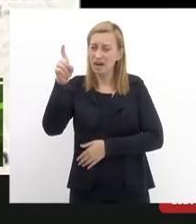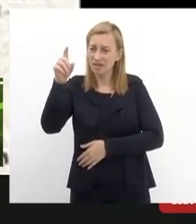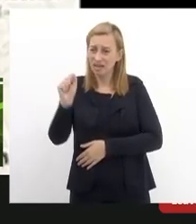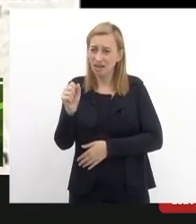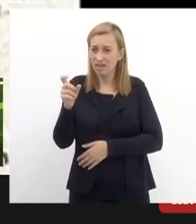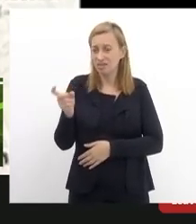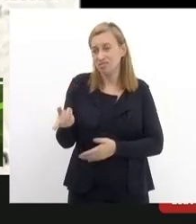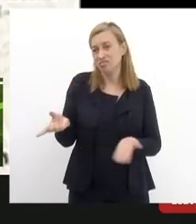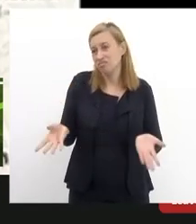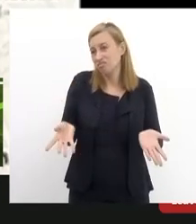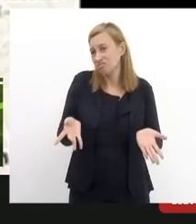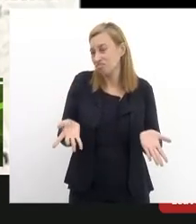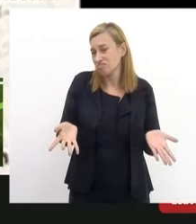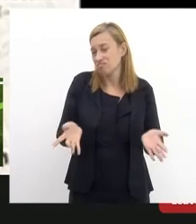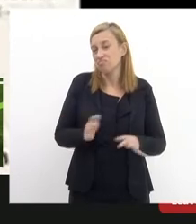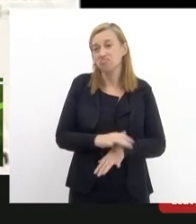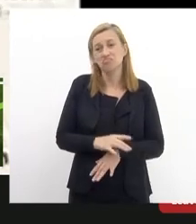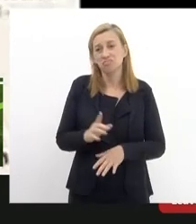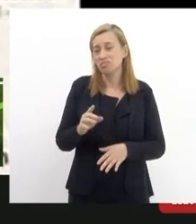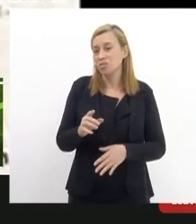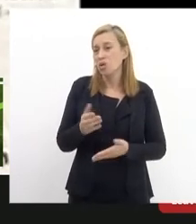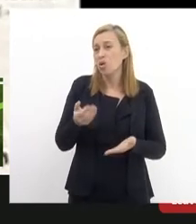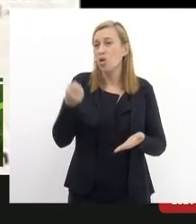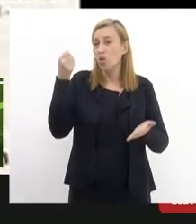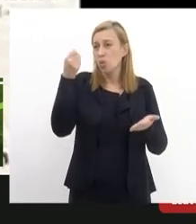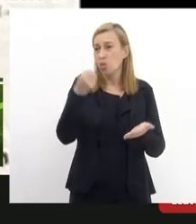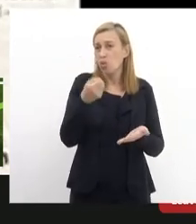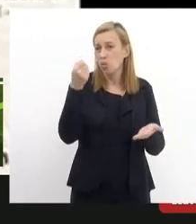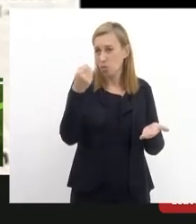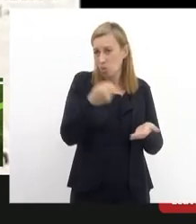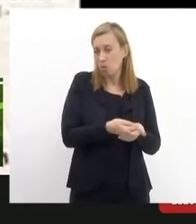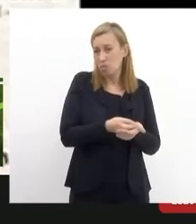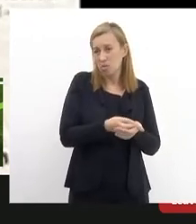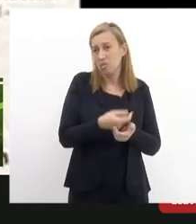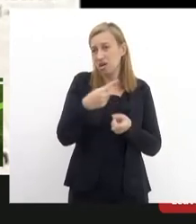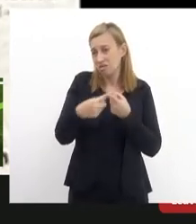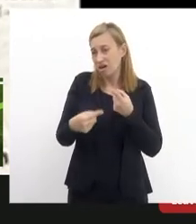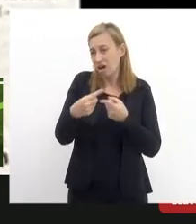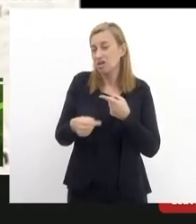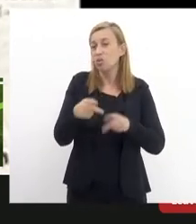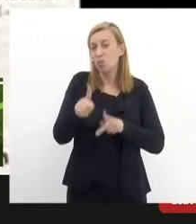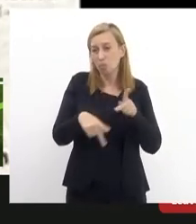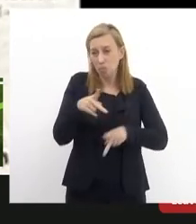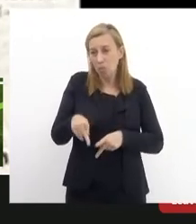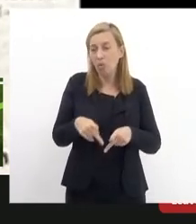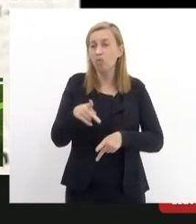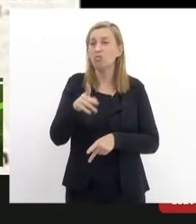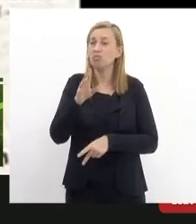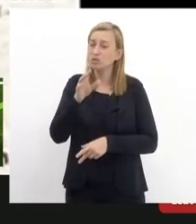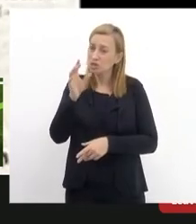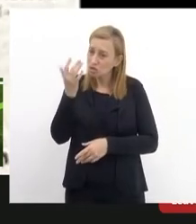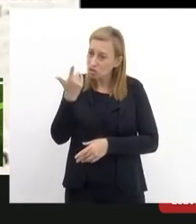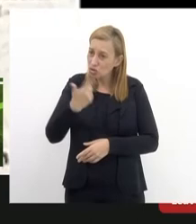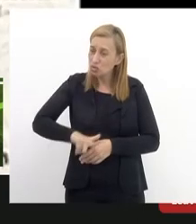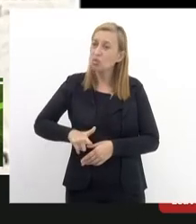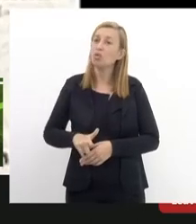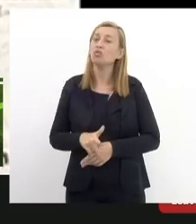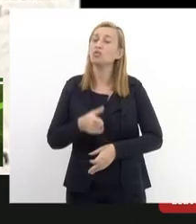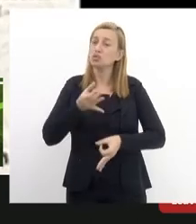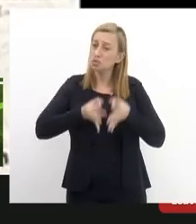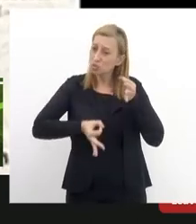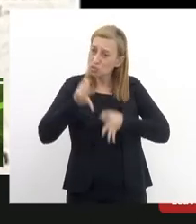cumpre pela metade o povo novamente junta suas forças se